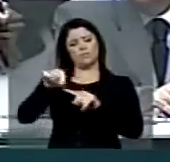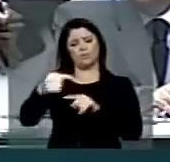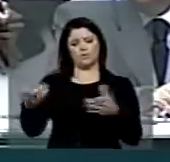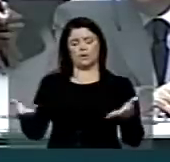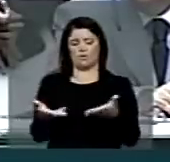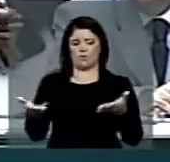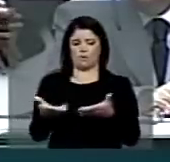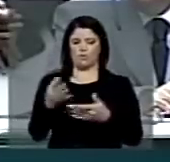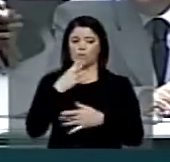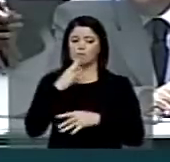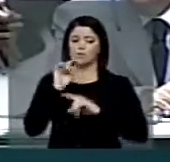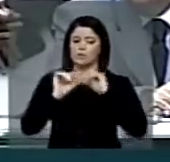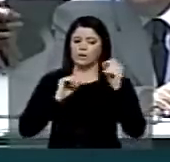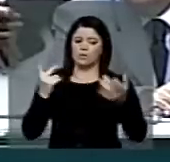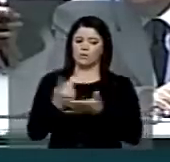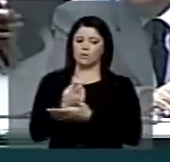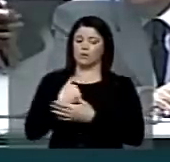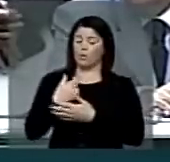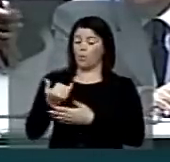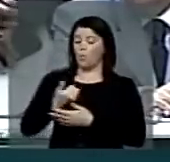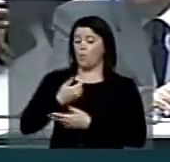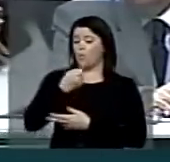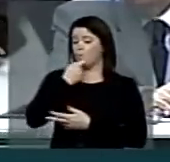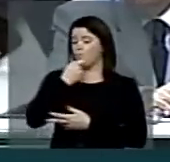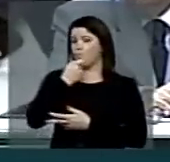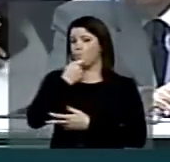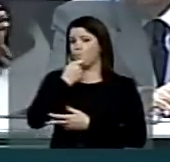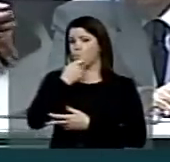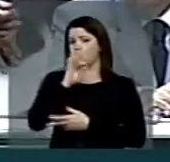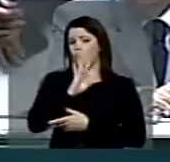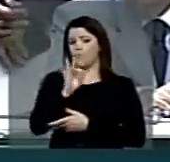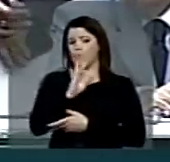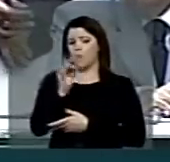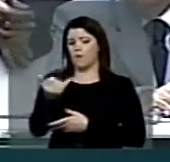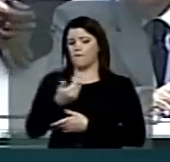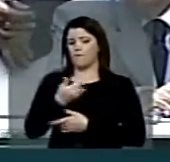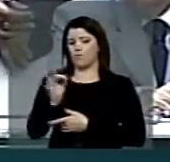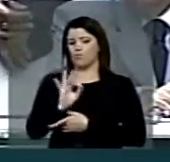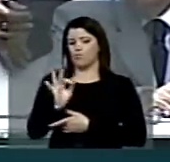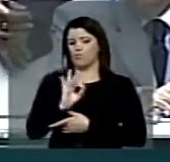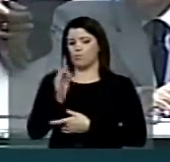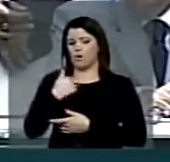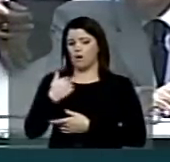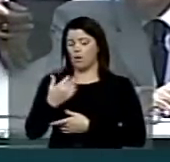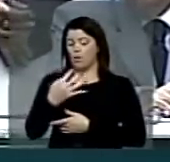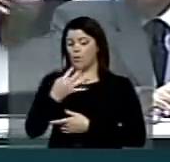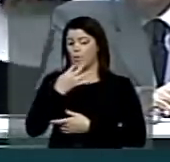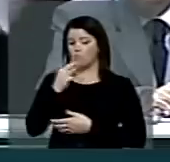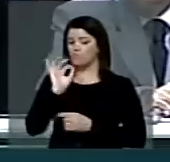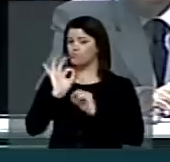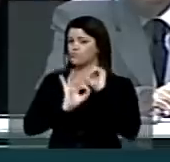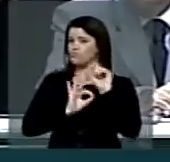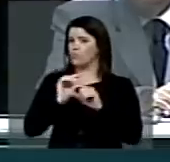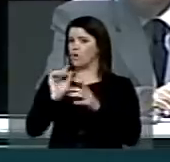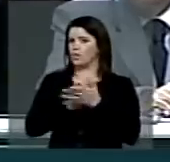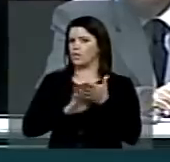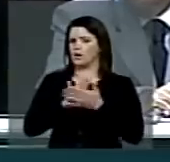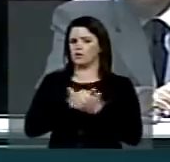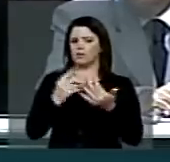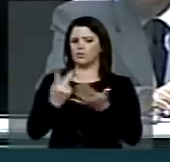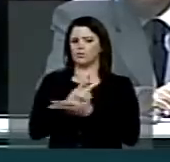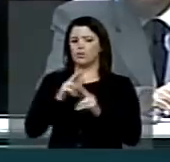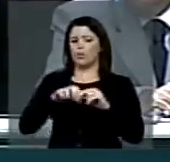oportunidade. Eu não recebi ainda nenhuma comunicação de V. Exª, não chegou ao meu conhecimento, muito menos